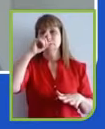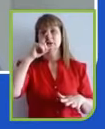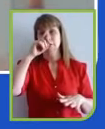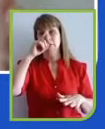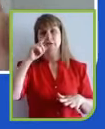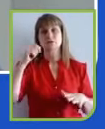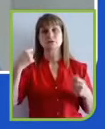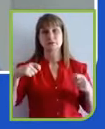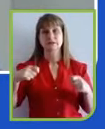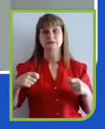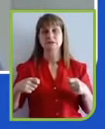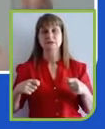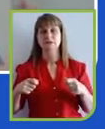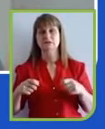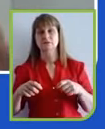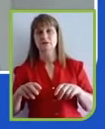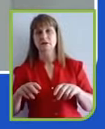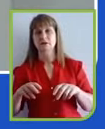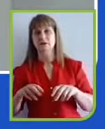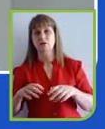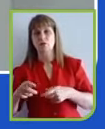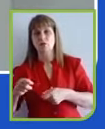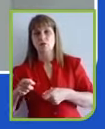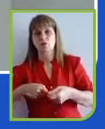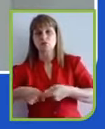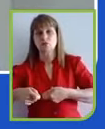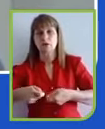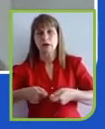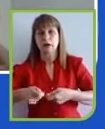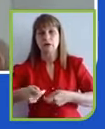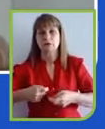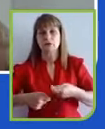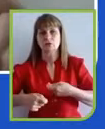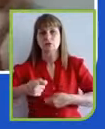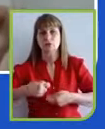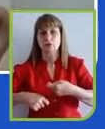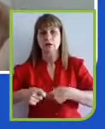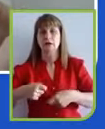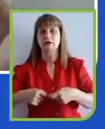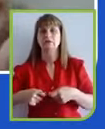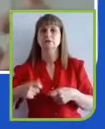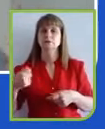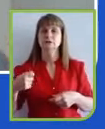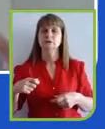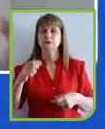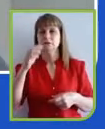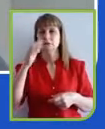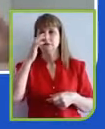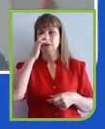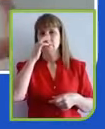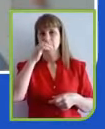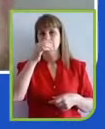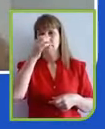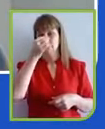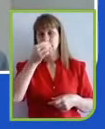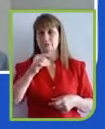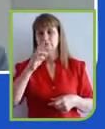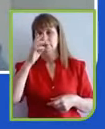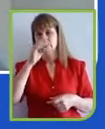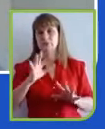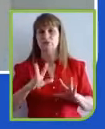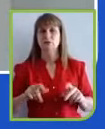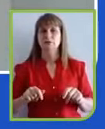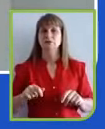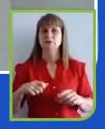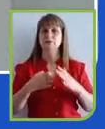ODSs foram lançados, uma das coisas que me chamou atenção é que o mantra... Todas as empresas já começaram a dizer, bom, eu vou ajudar